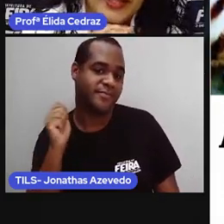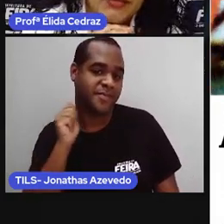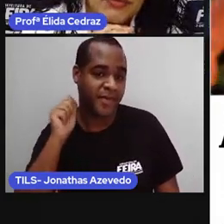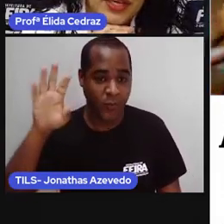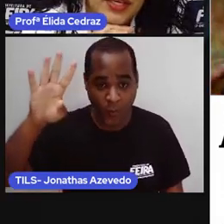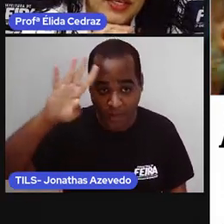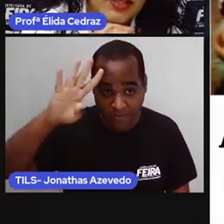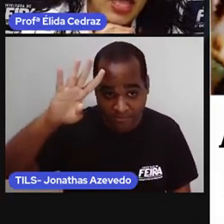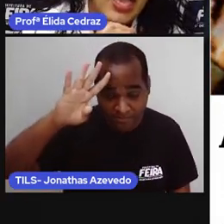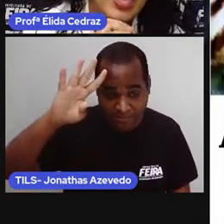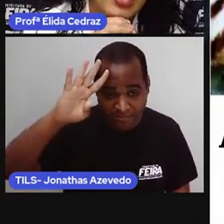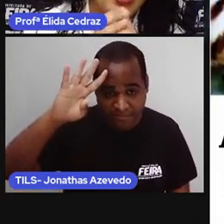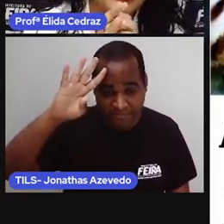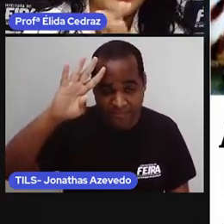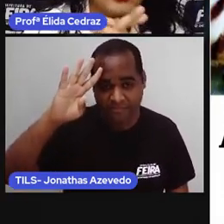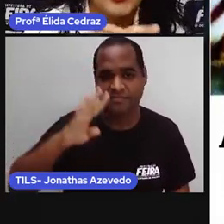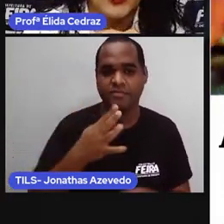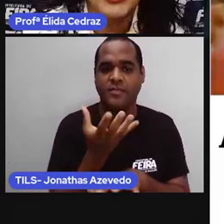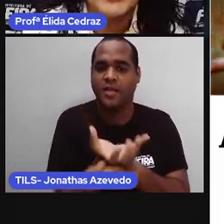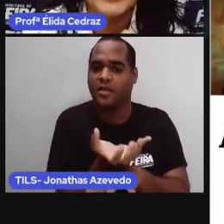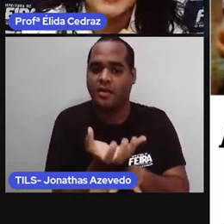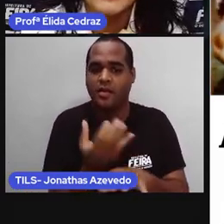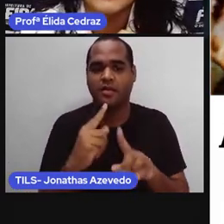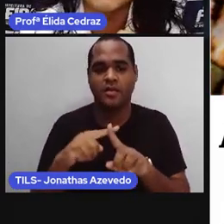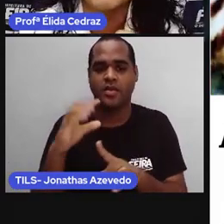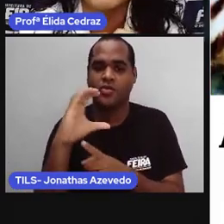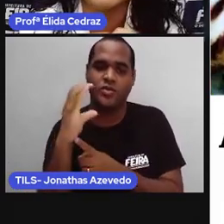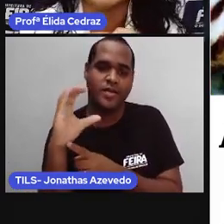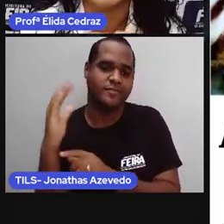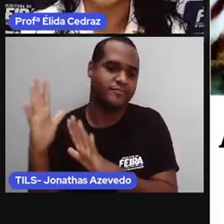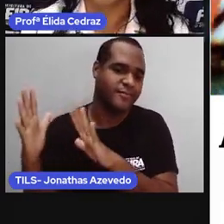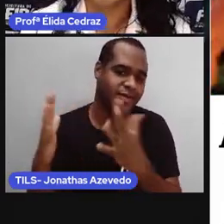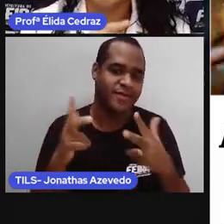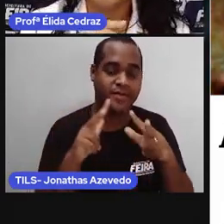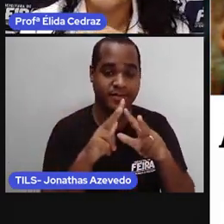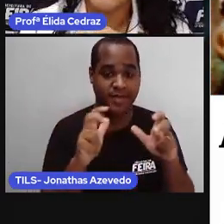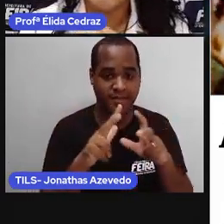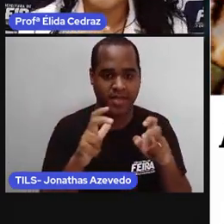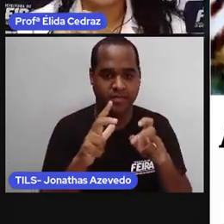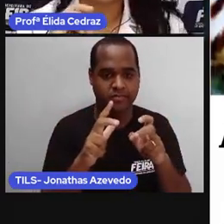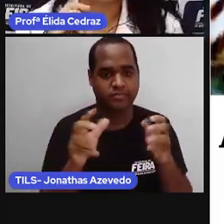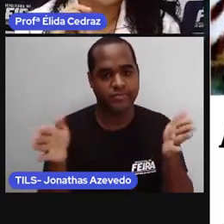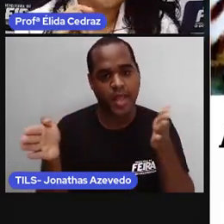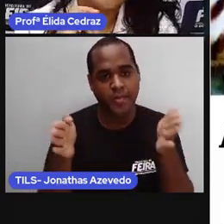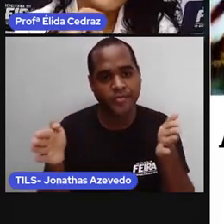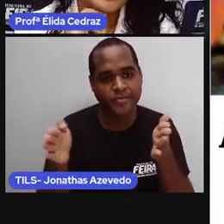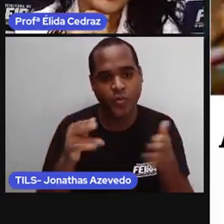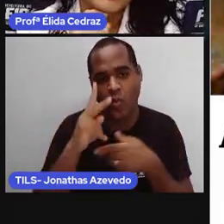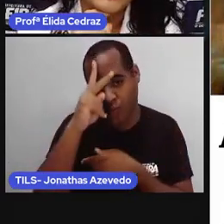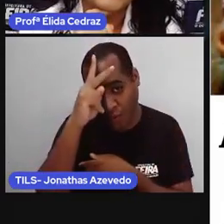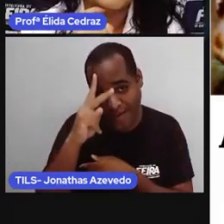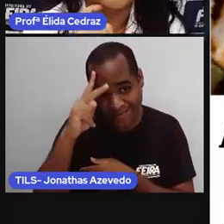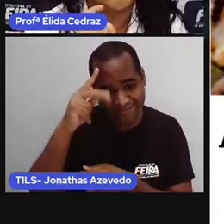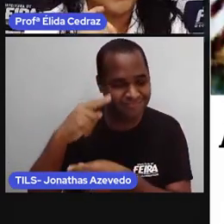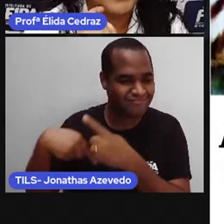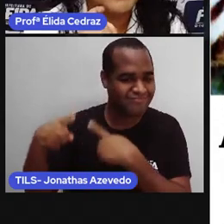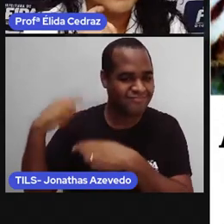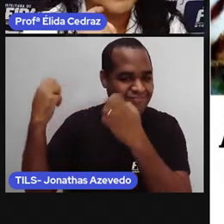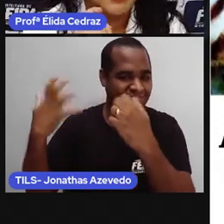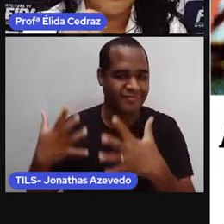quarta-feira. A área de hoje é Ciências Humanas com o tema Tempo e História,